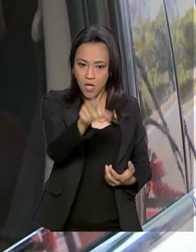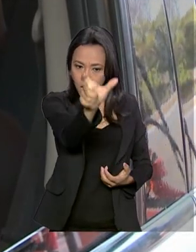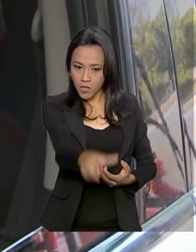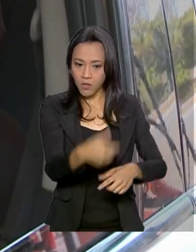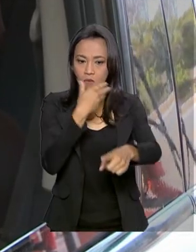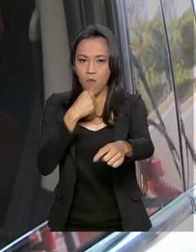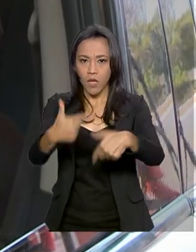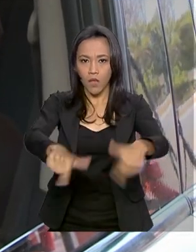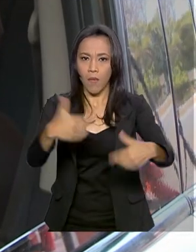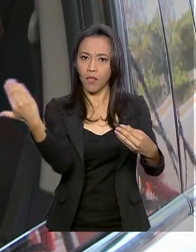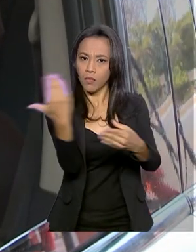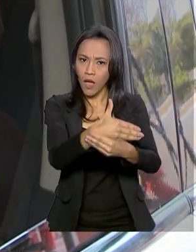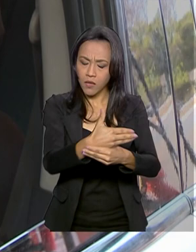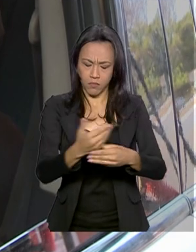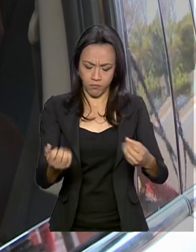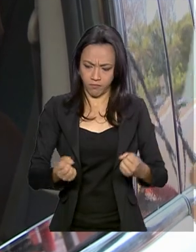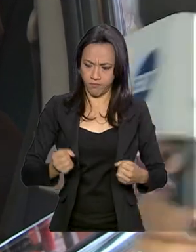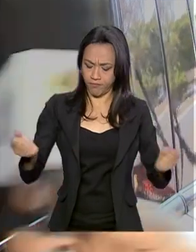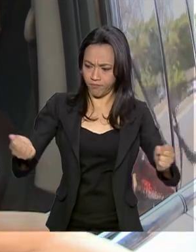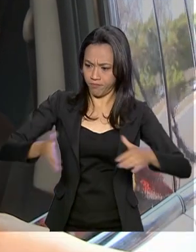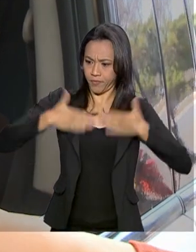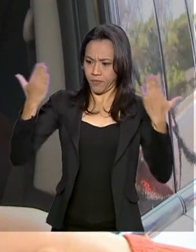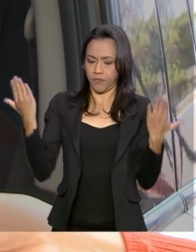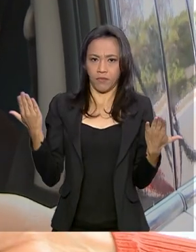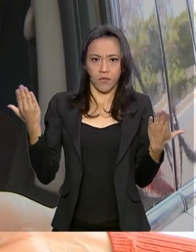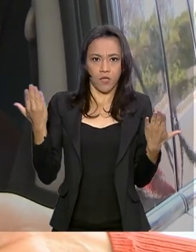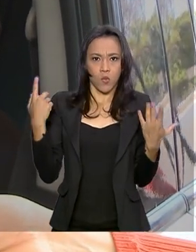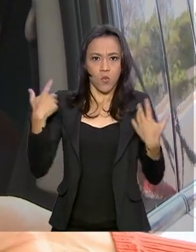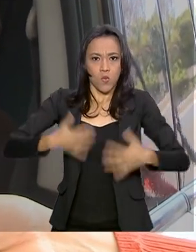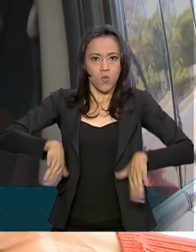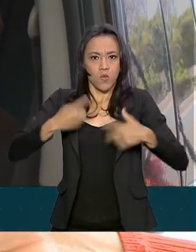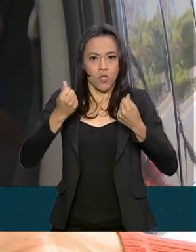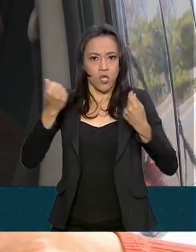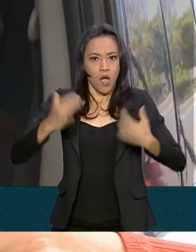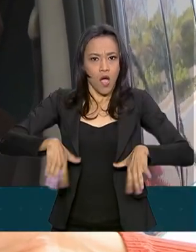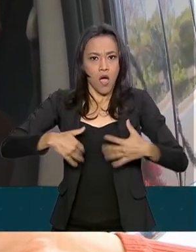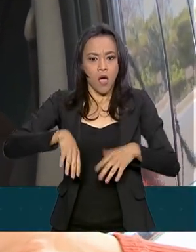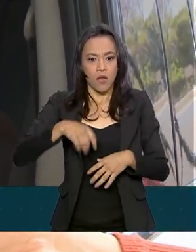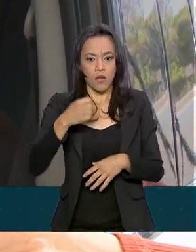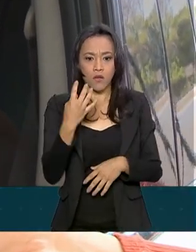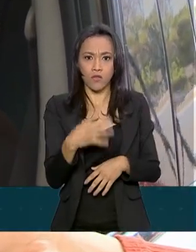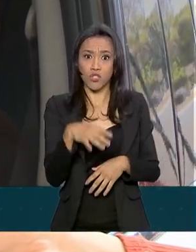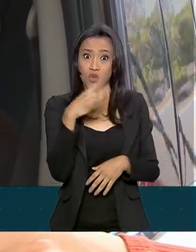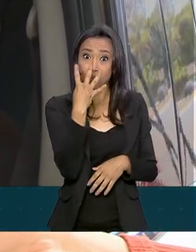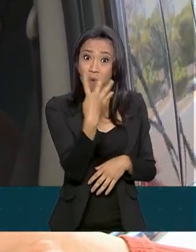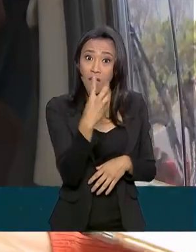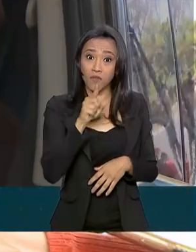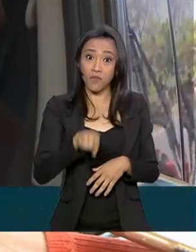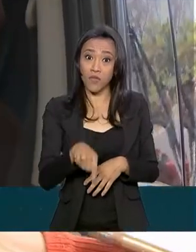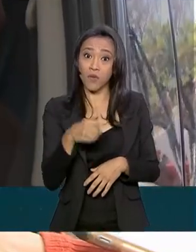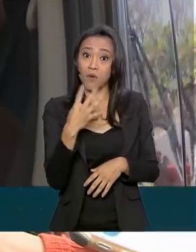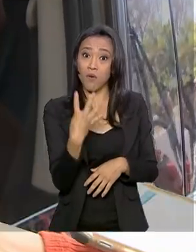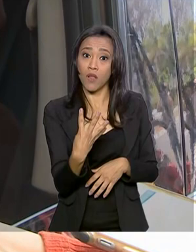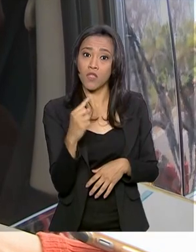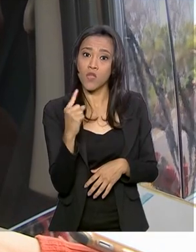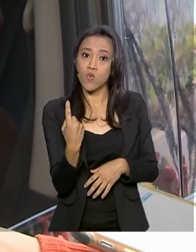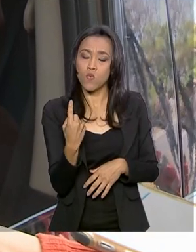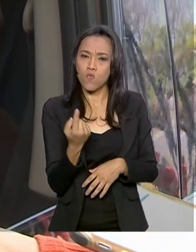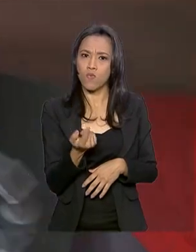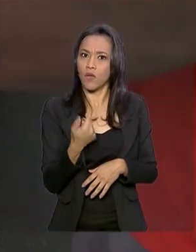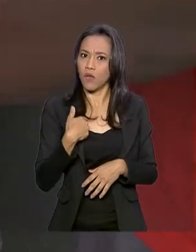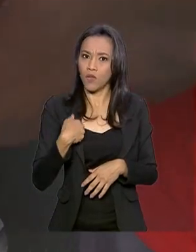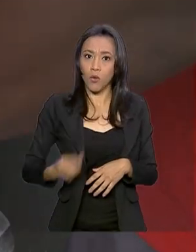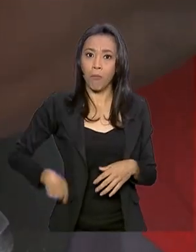taxista, a mudança repentina pesou no bolso. Essa semana já abasteci de 4,41 litros. Estou pagando quase para